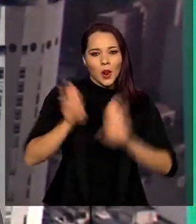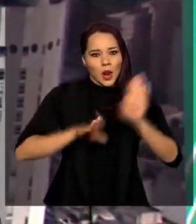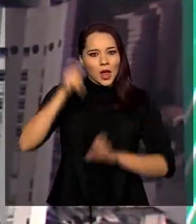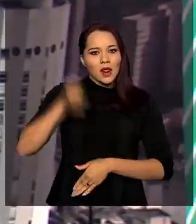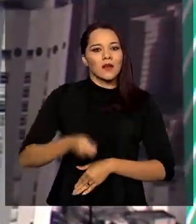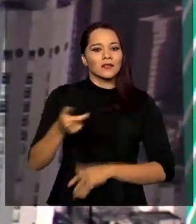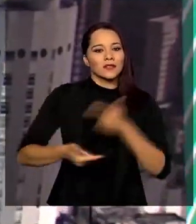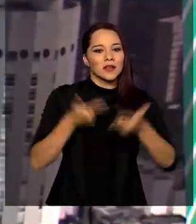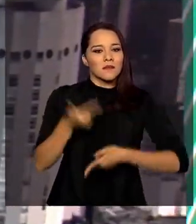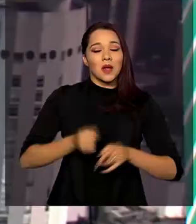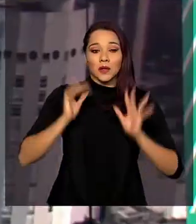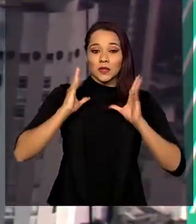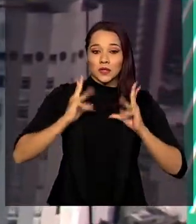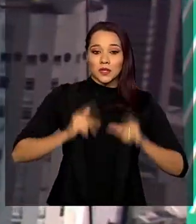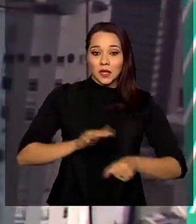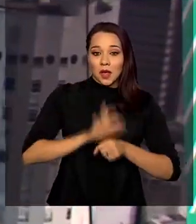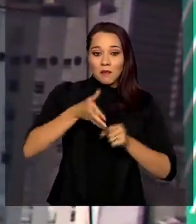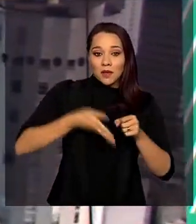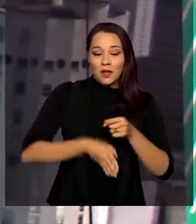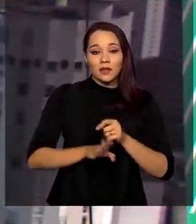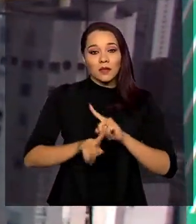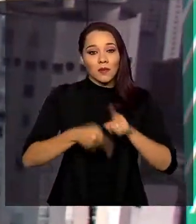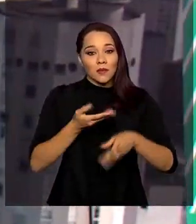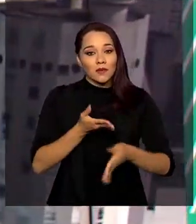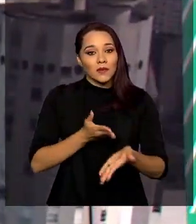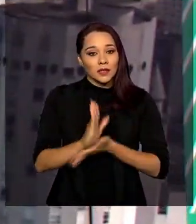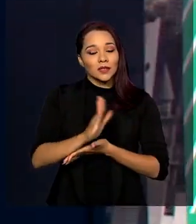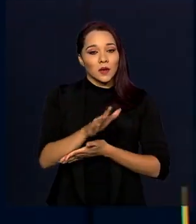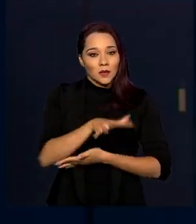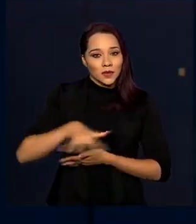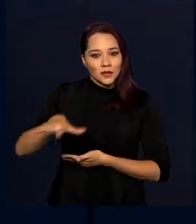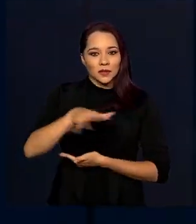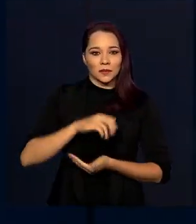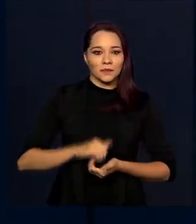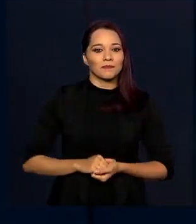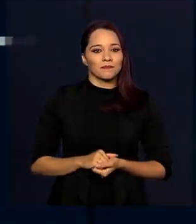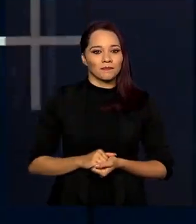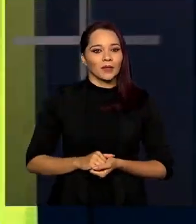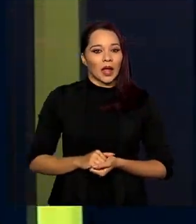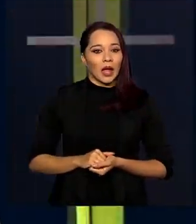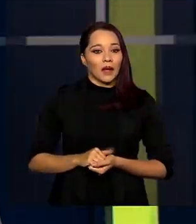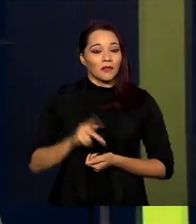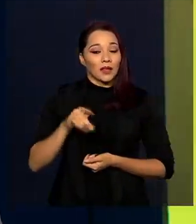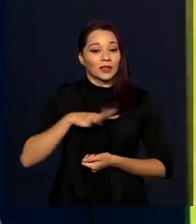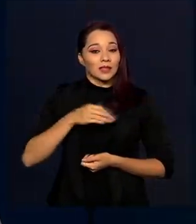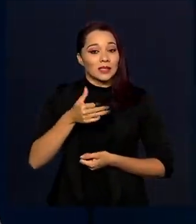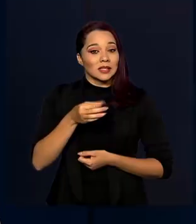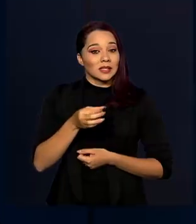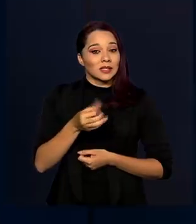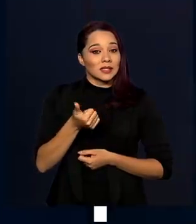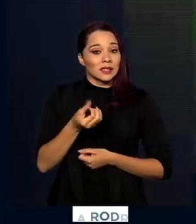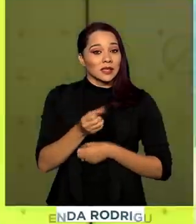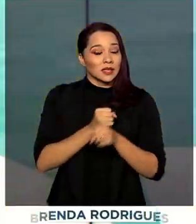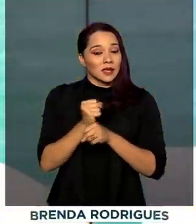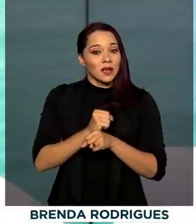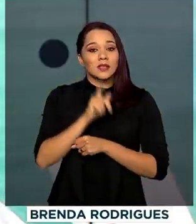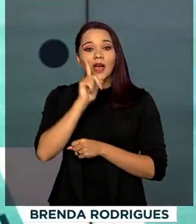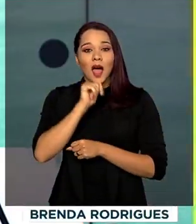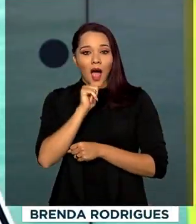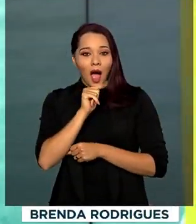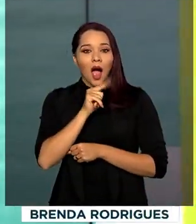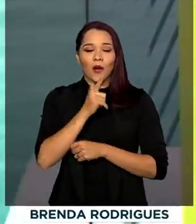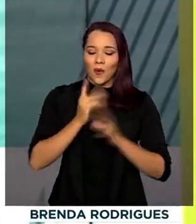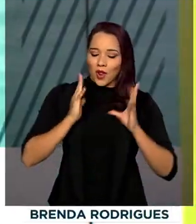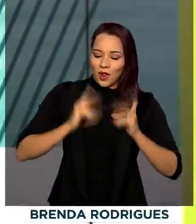serviços de saneamento após aprovação do marco legal para o setor. A concessão vai garantir em 16 anos água tratada e